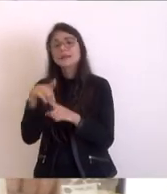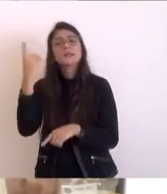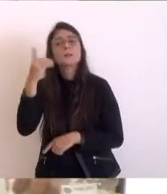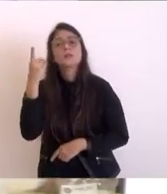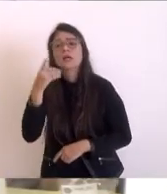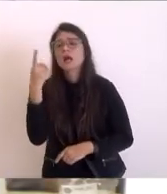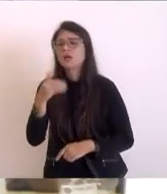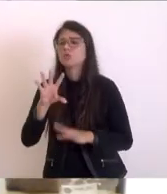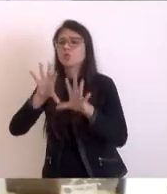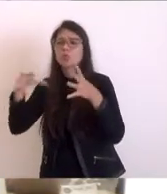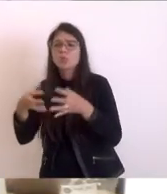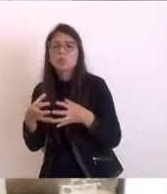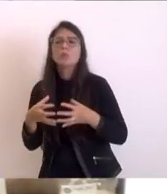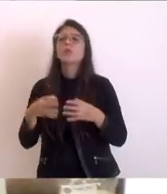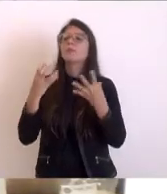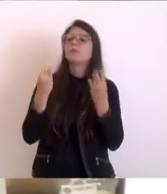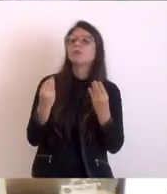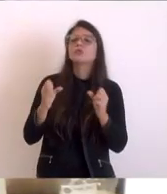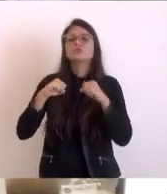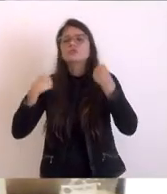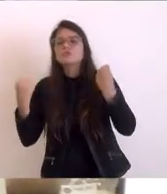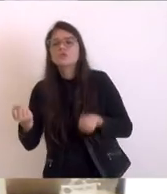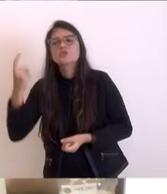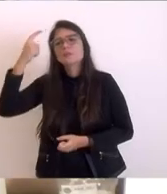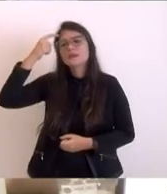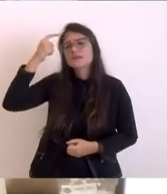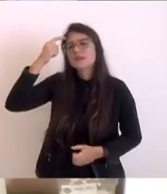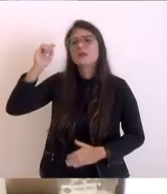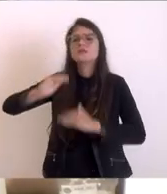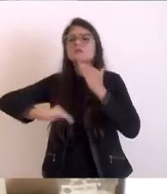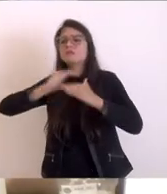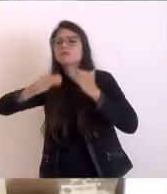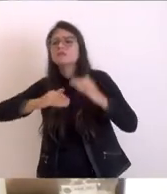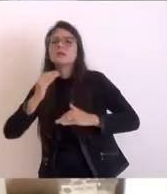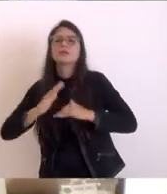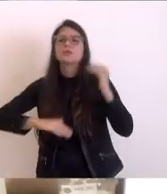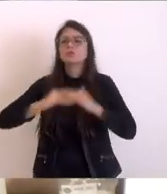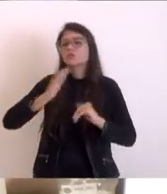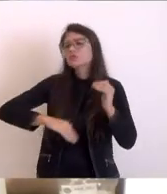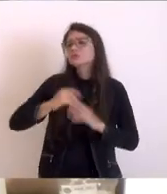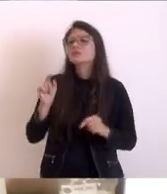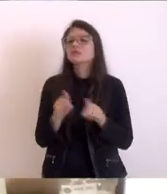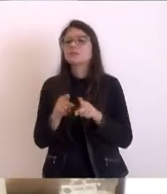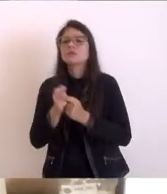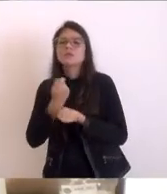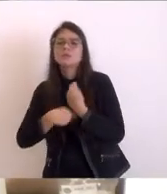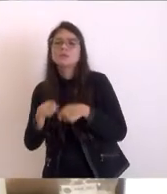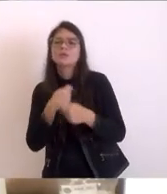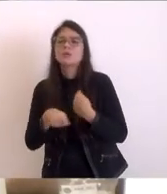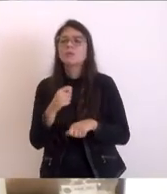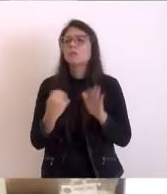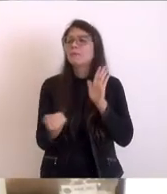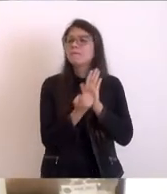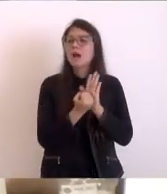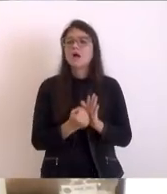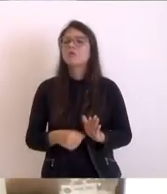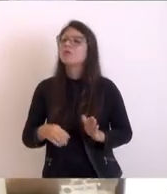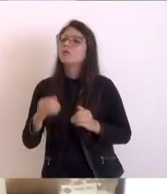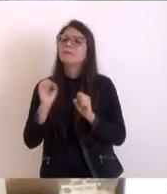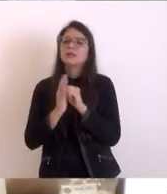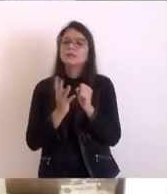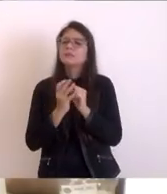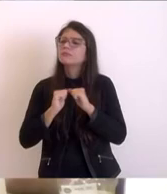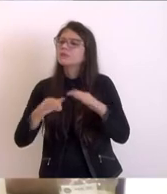a pensar o desenvolvimento produtivo e econômico do Rio de Janeiro. Os marcos estão dados, foram dados na pandemia com exemplos objetivos